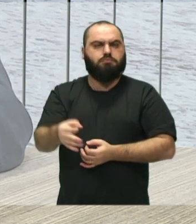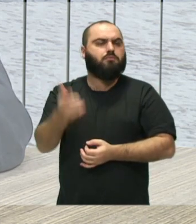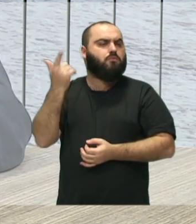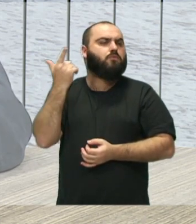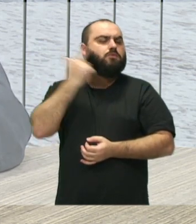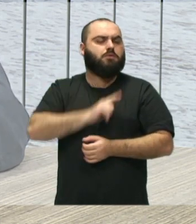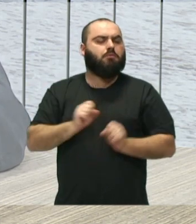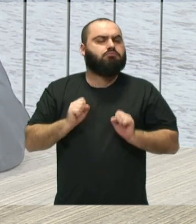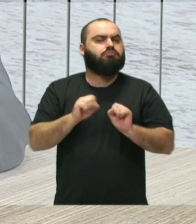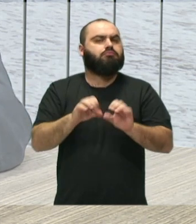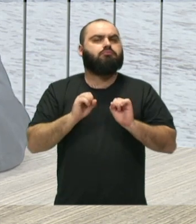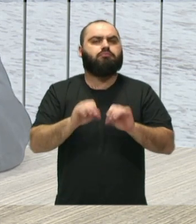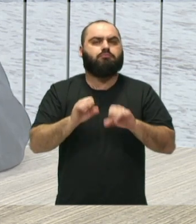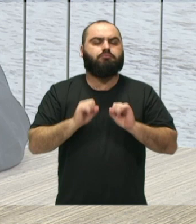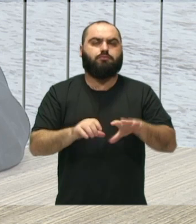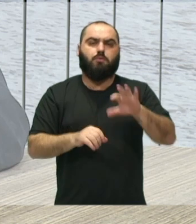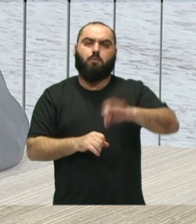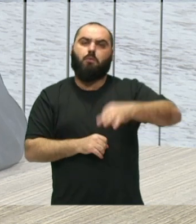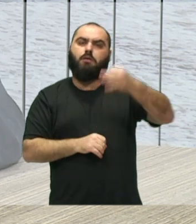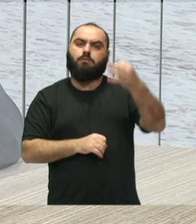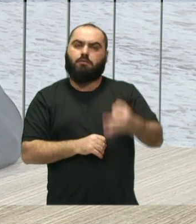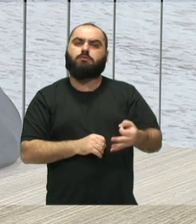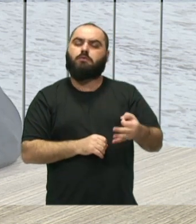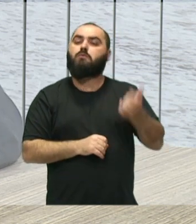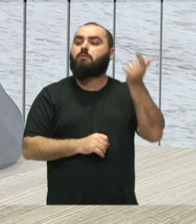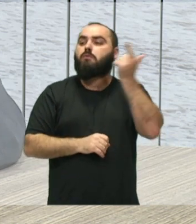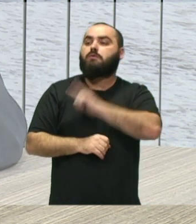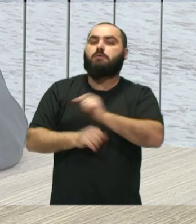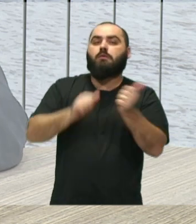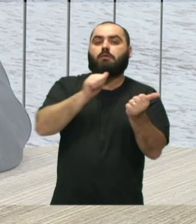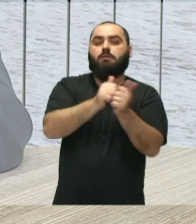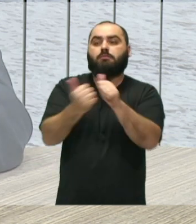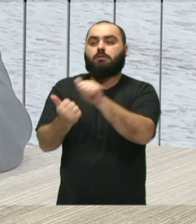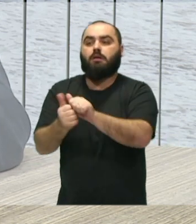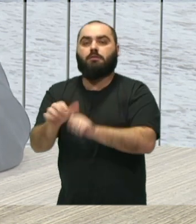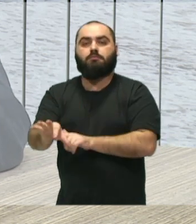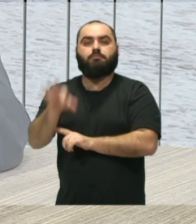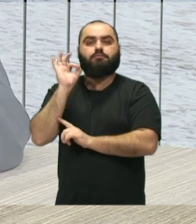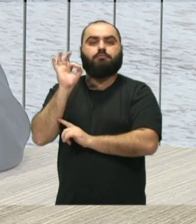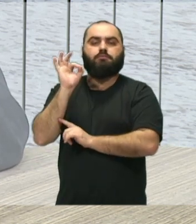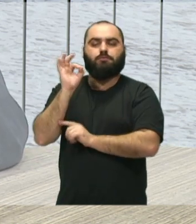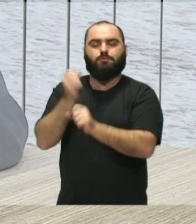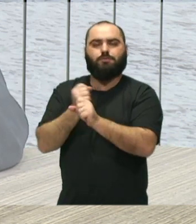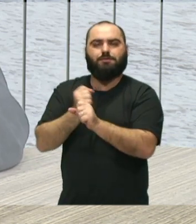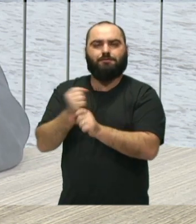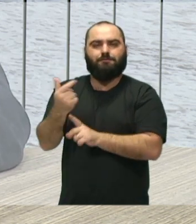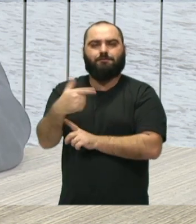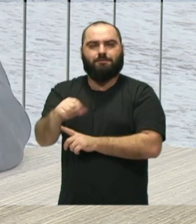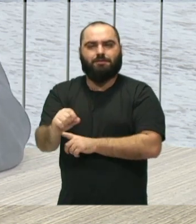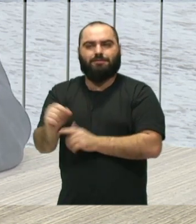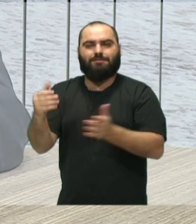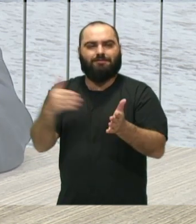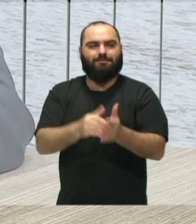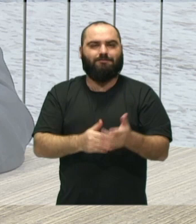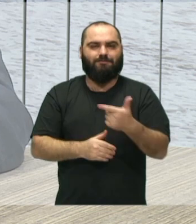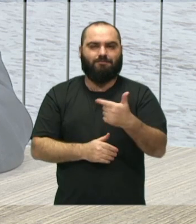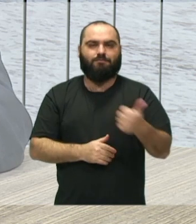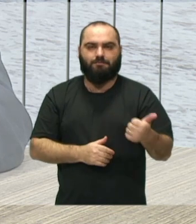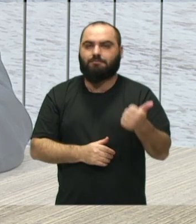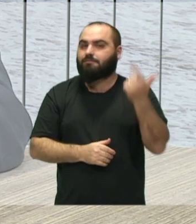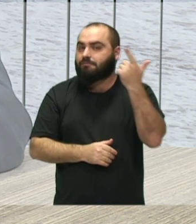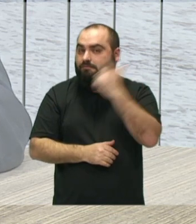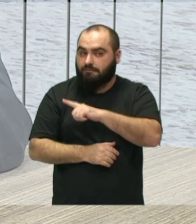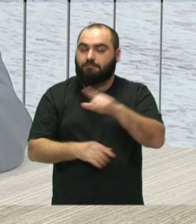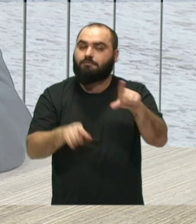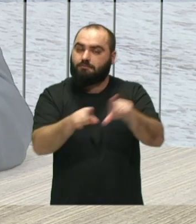à distância, adaptamos o nosso processo seletivo anual do ano de 2020 para o ano de 2021 também de